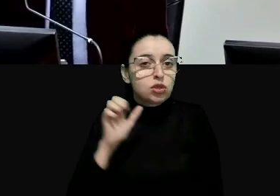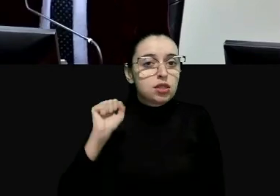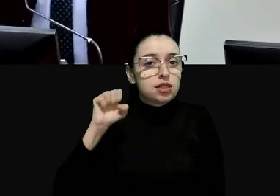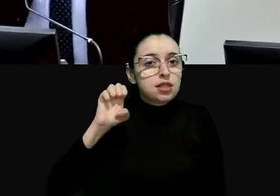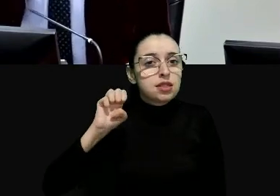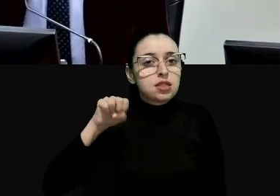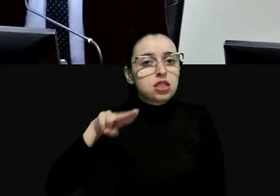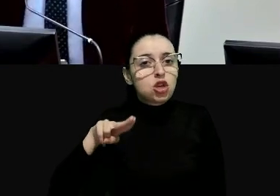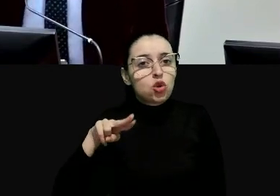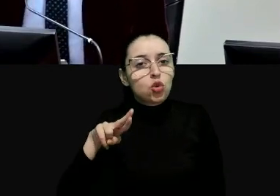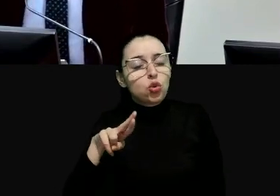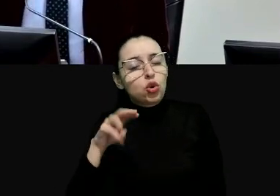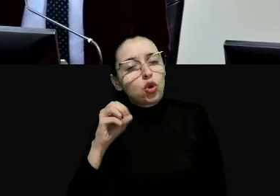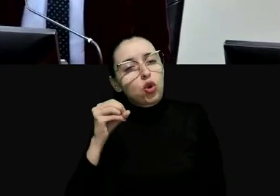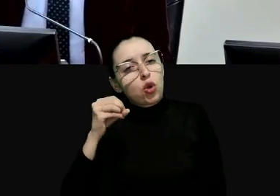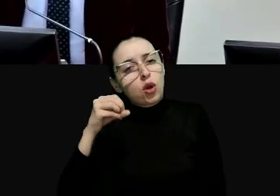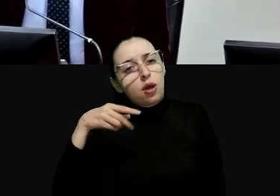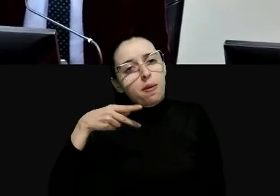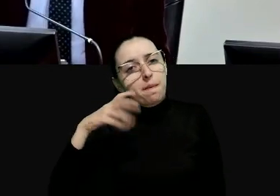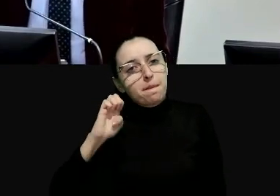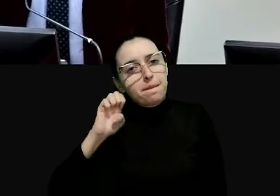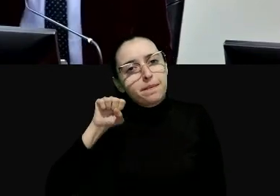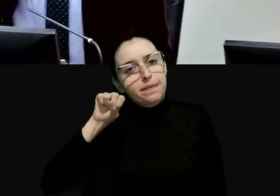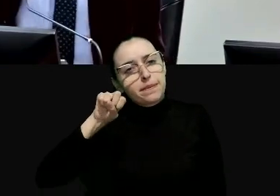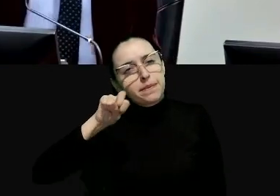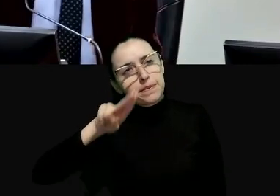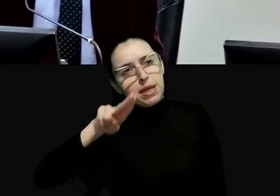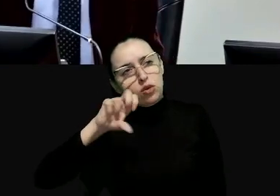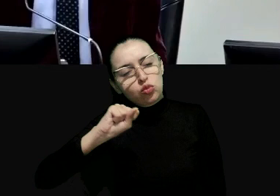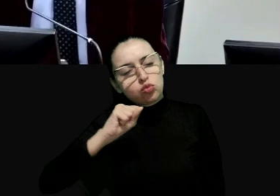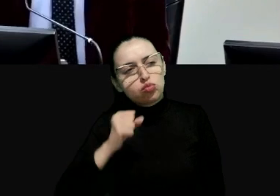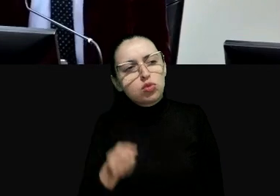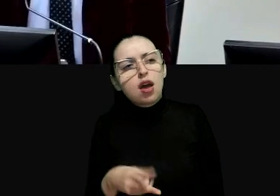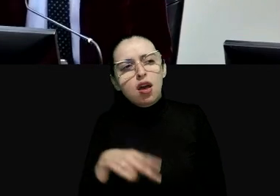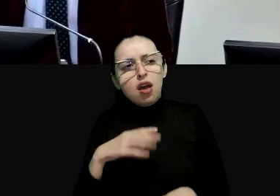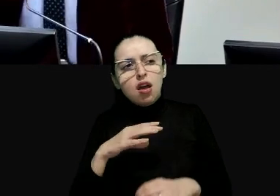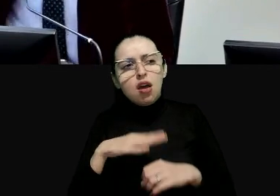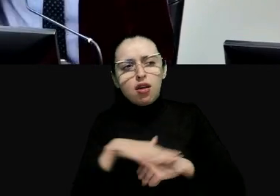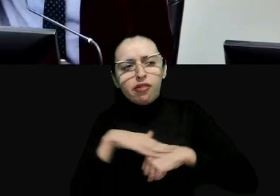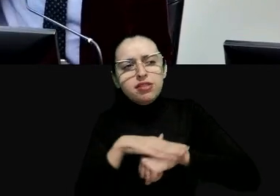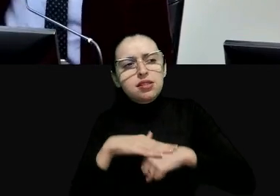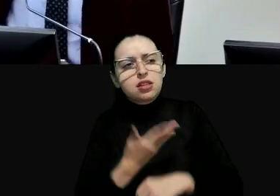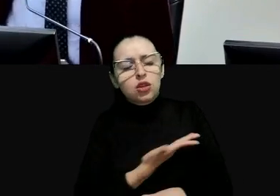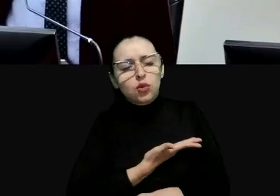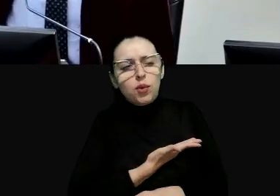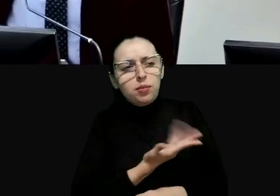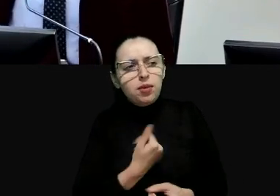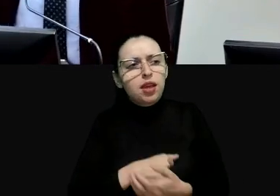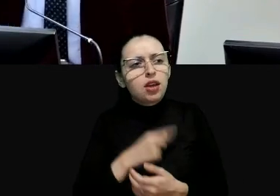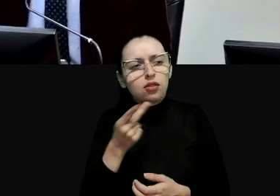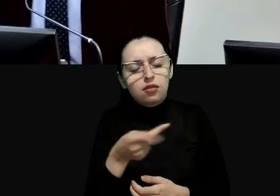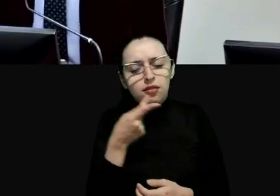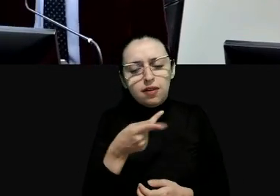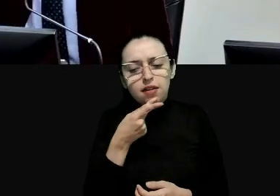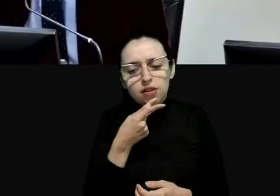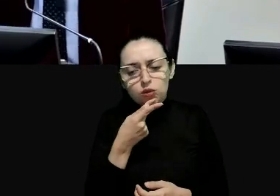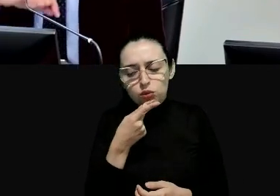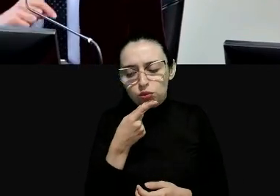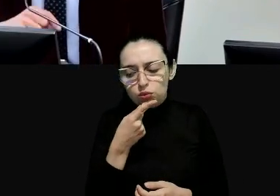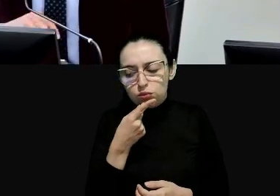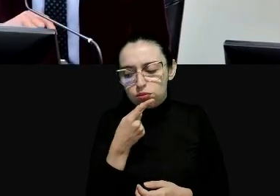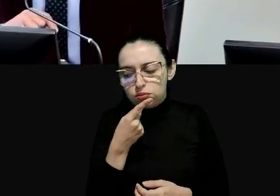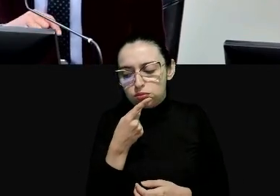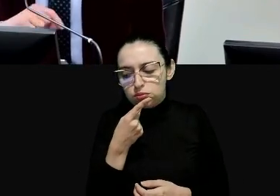eu falo eu com um amigo israeliano um jurista finíssimo e diz que jamais Netanyahu diria na televisão